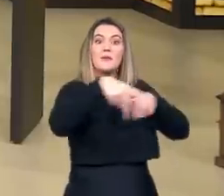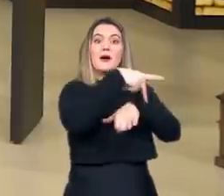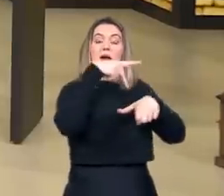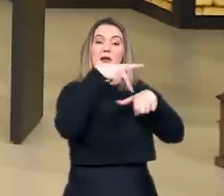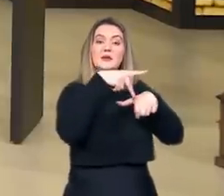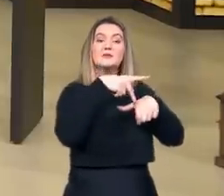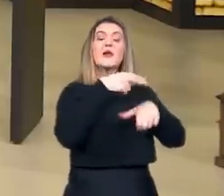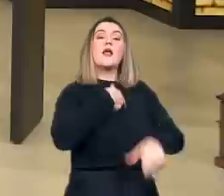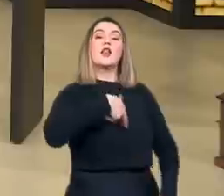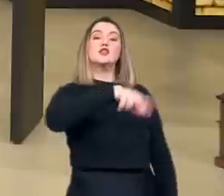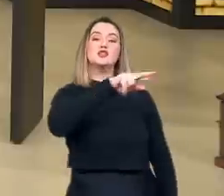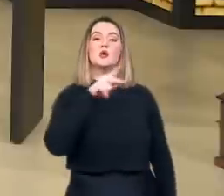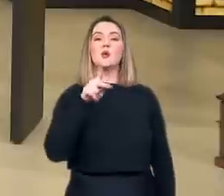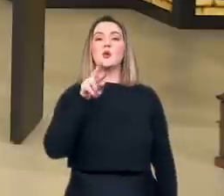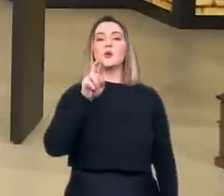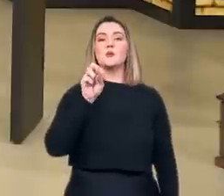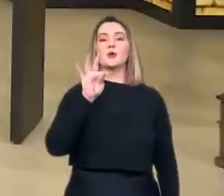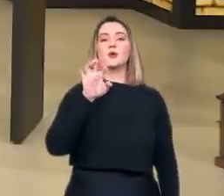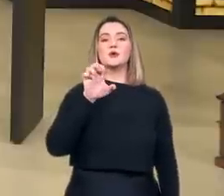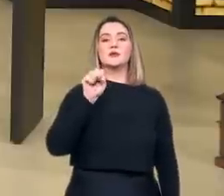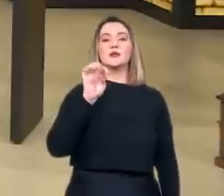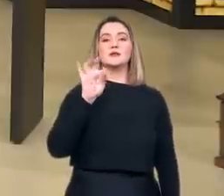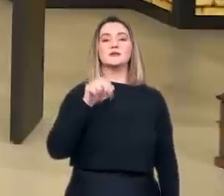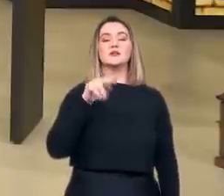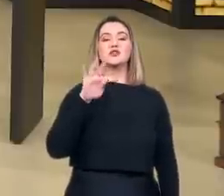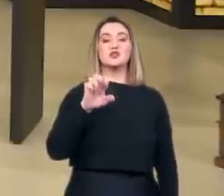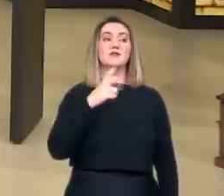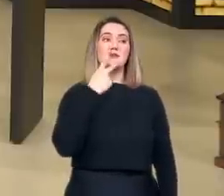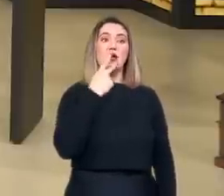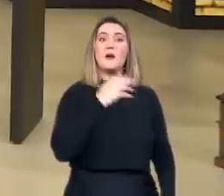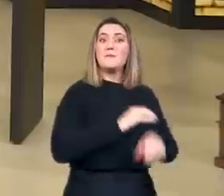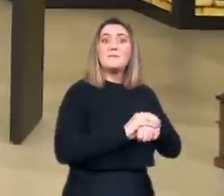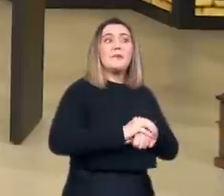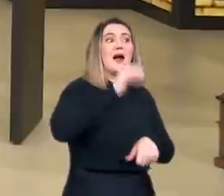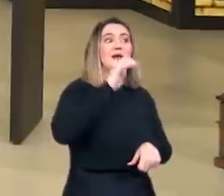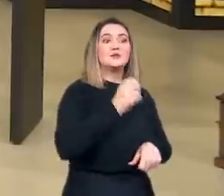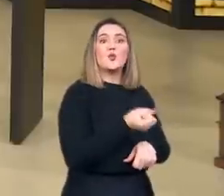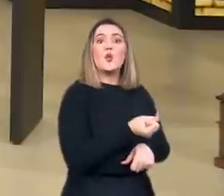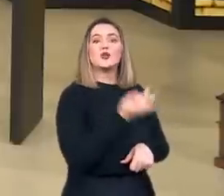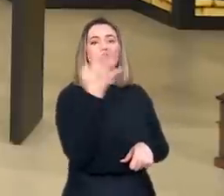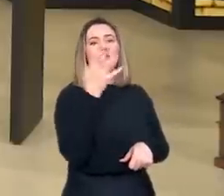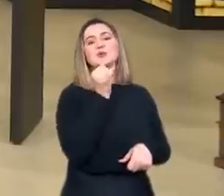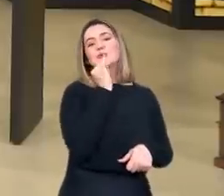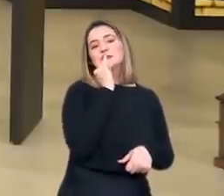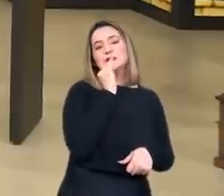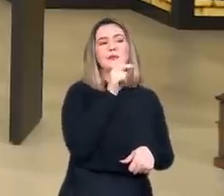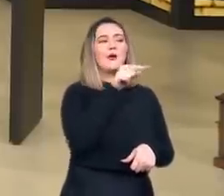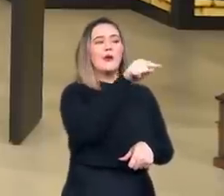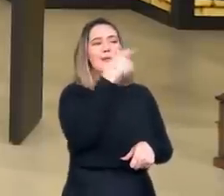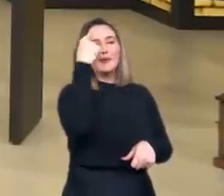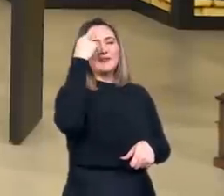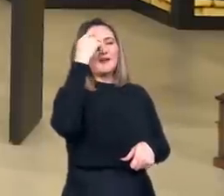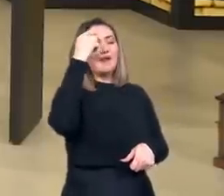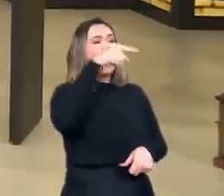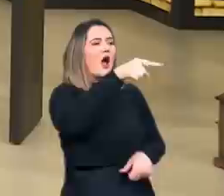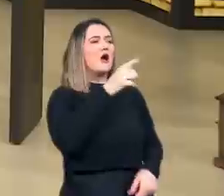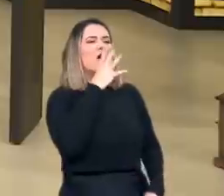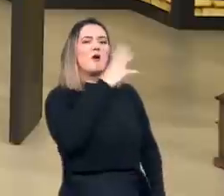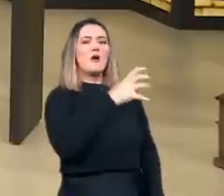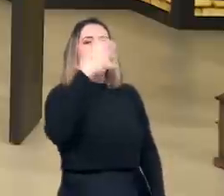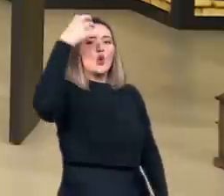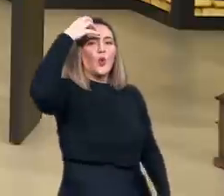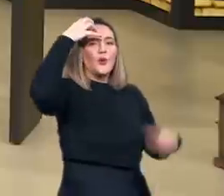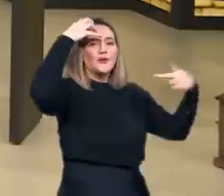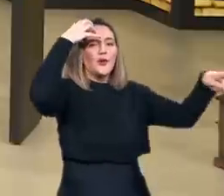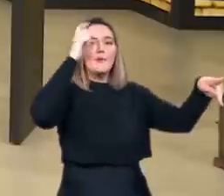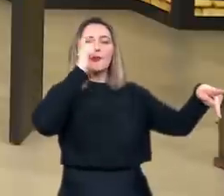aponta um total de 25 mil pessoas queimadas por bruxaria entre 1540 e 1700, um